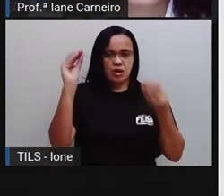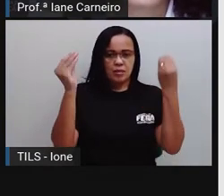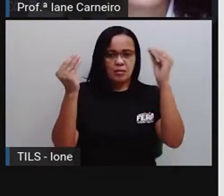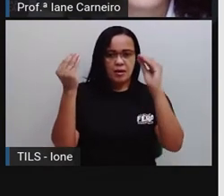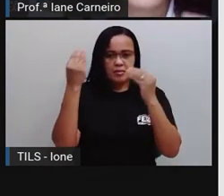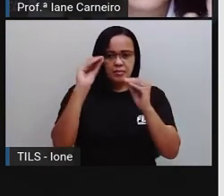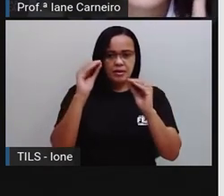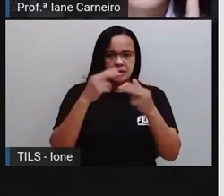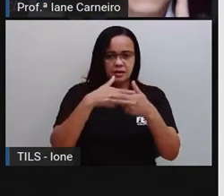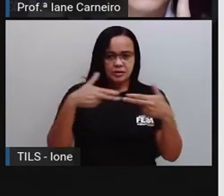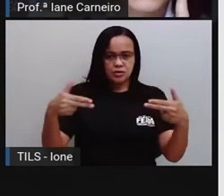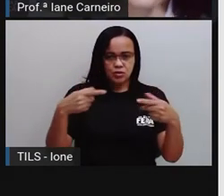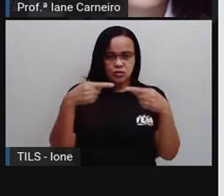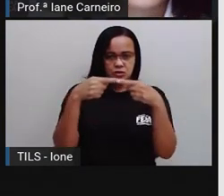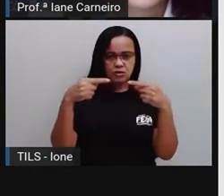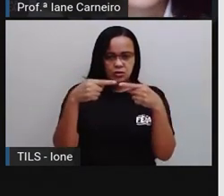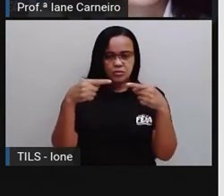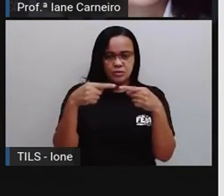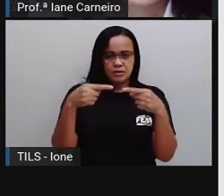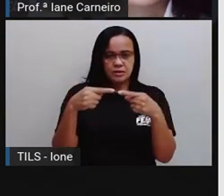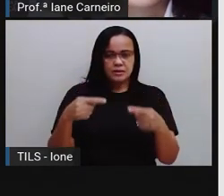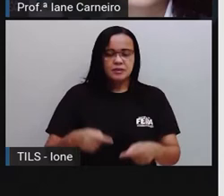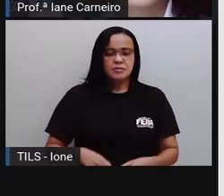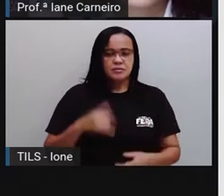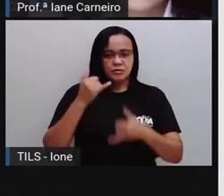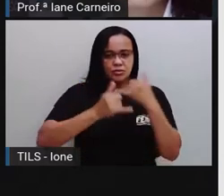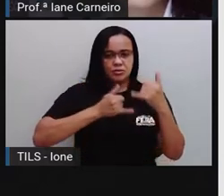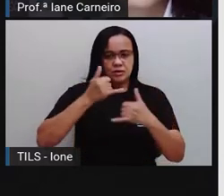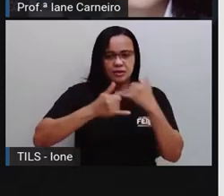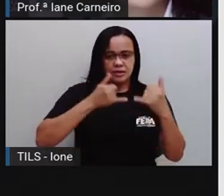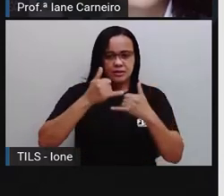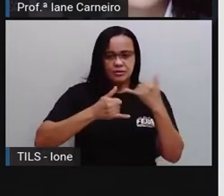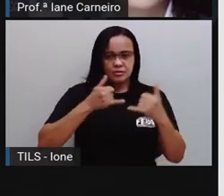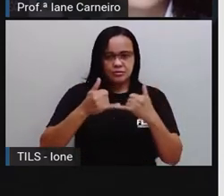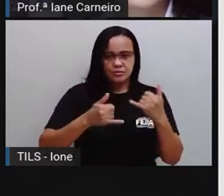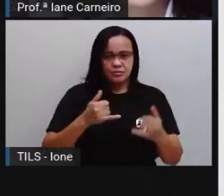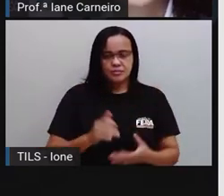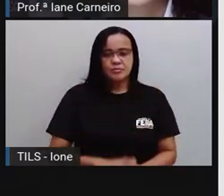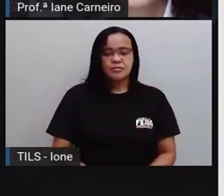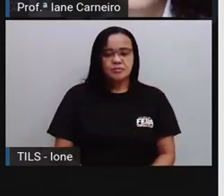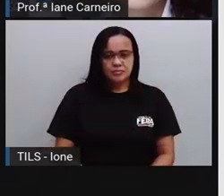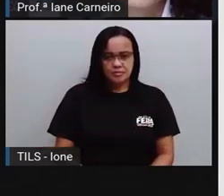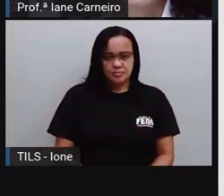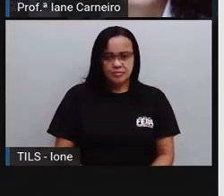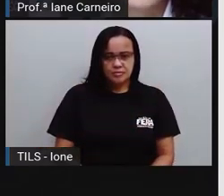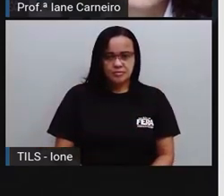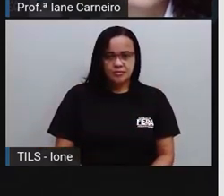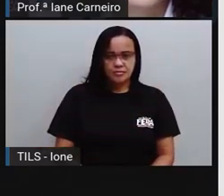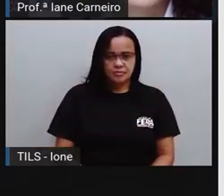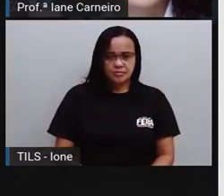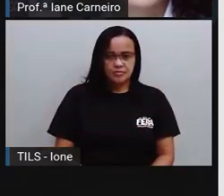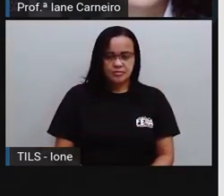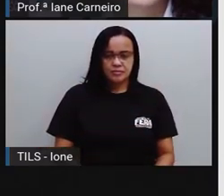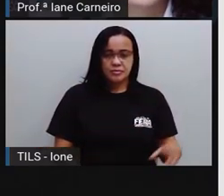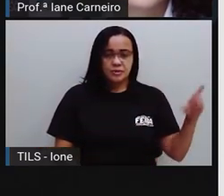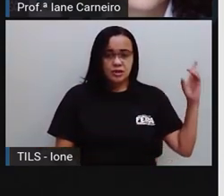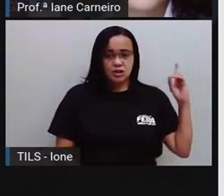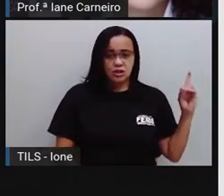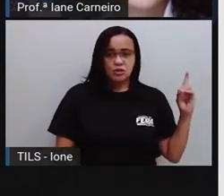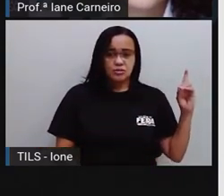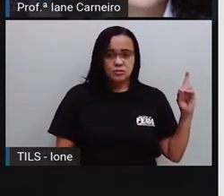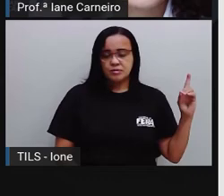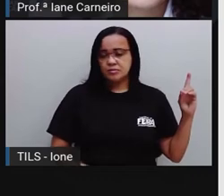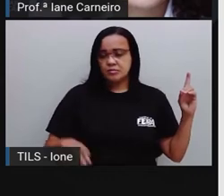da esquerda os brinquedos. Então aqui, ó. A bola é um brinquedo. A boneca é um brinquedo.